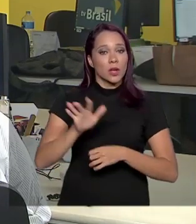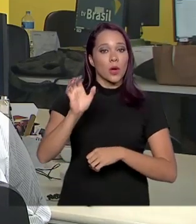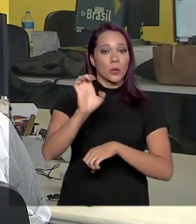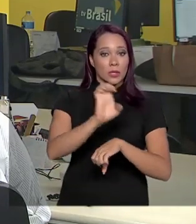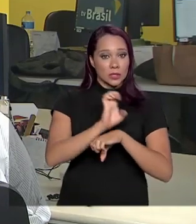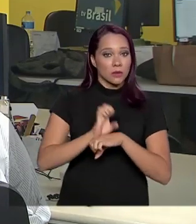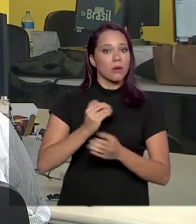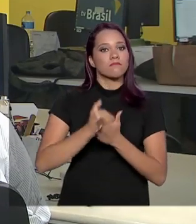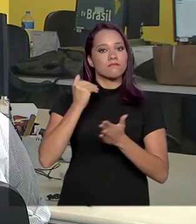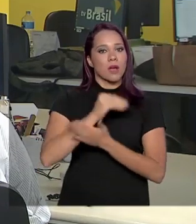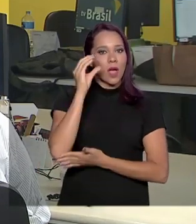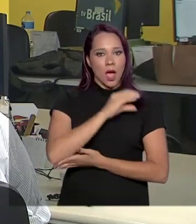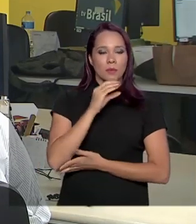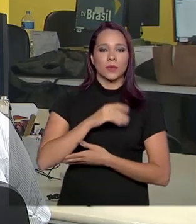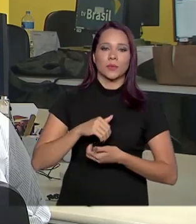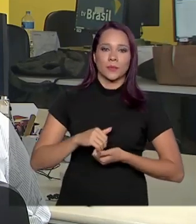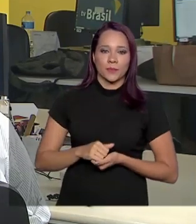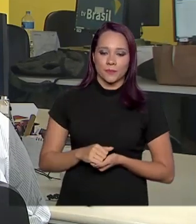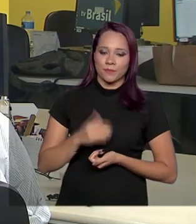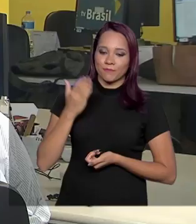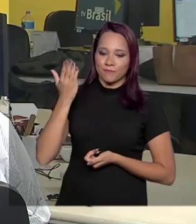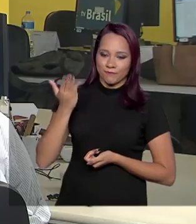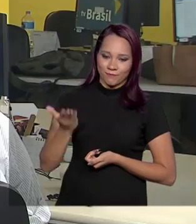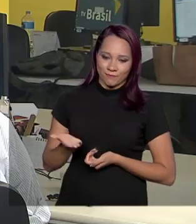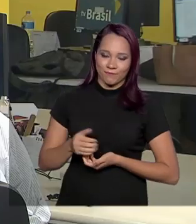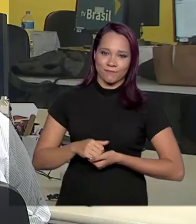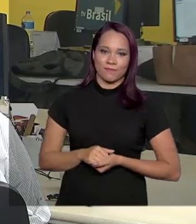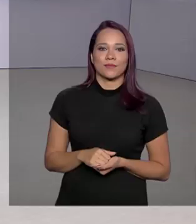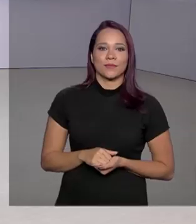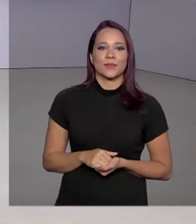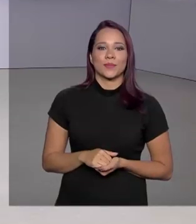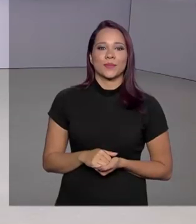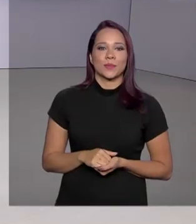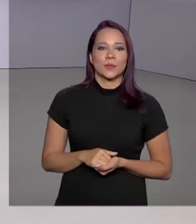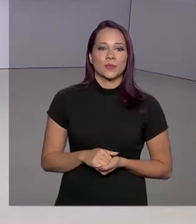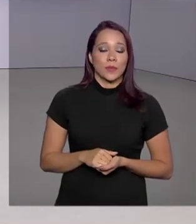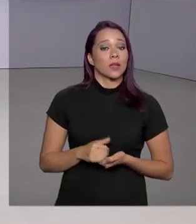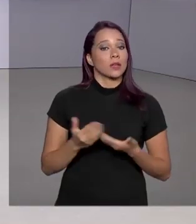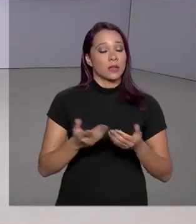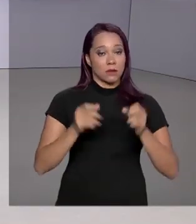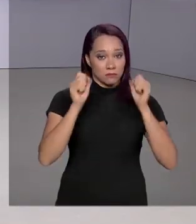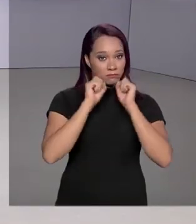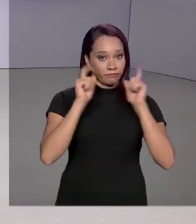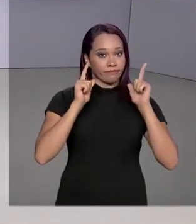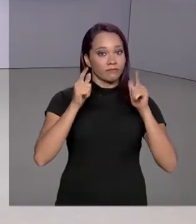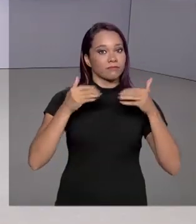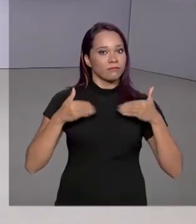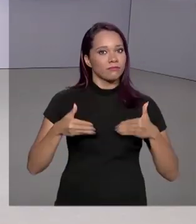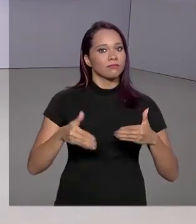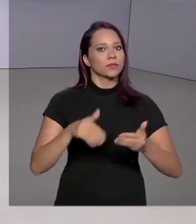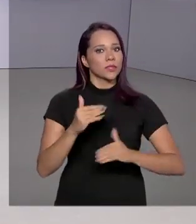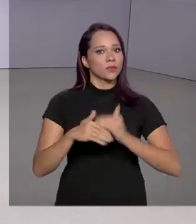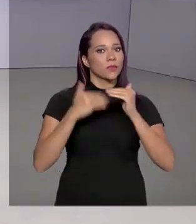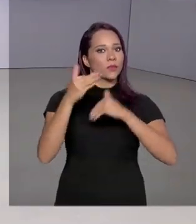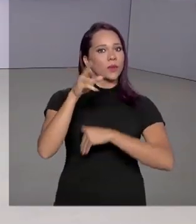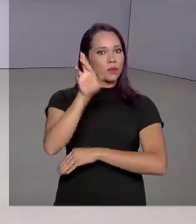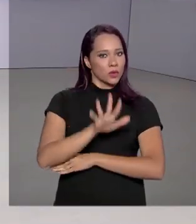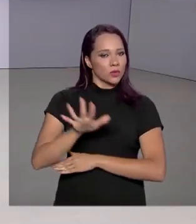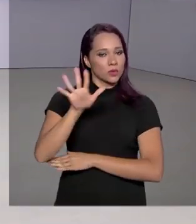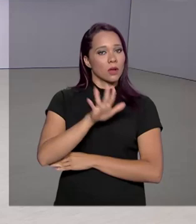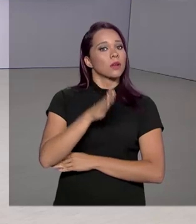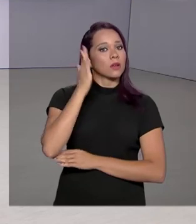forma mais rápida. do Rio de Janeiro, Tiago Pimenta, para o governo agora. E atenção, o Ministério do Desenvolvimento Regional